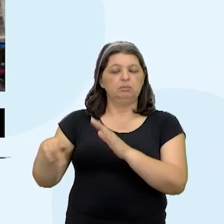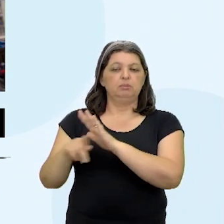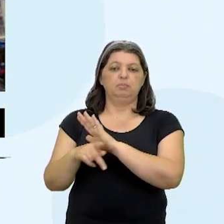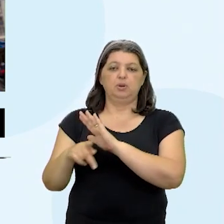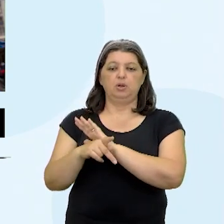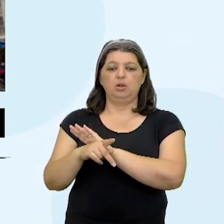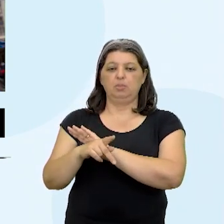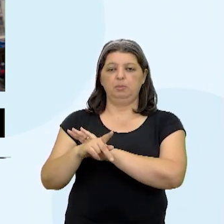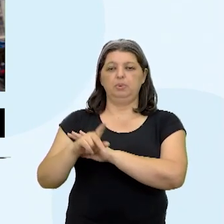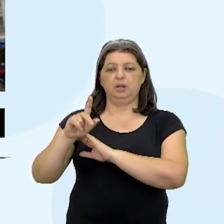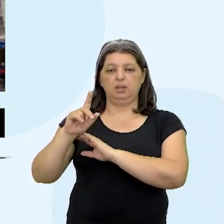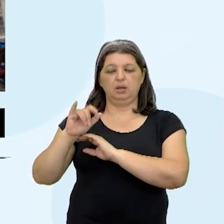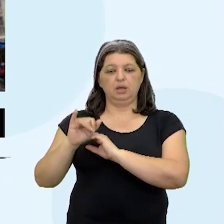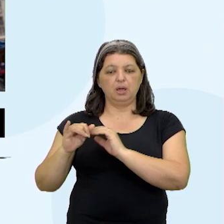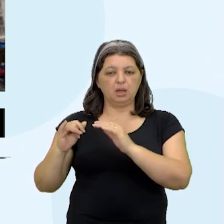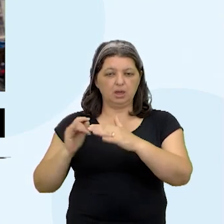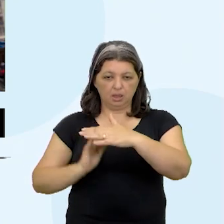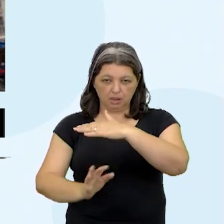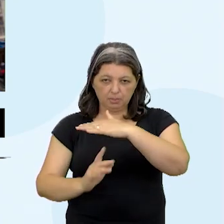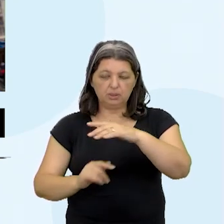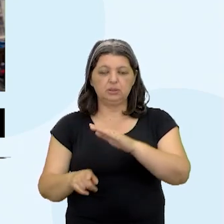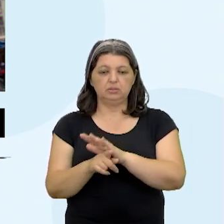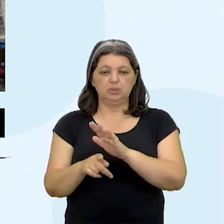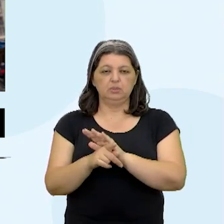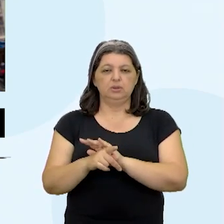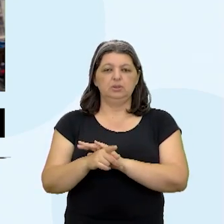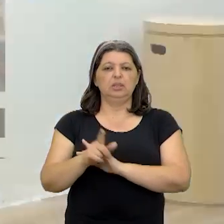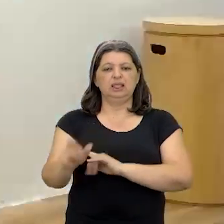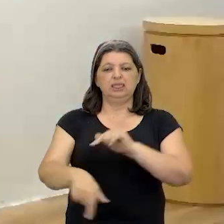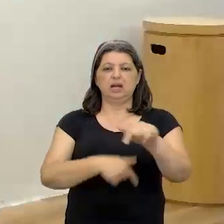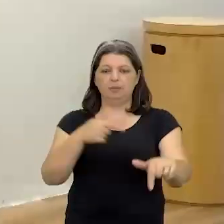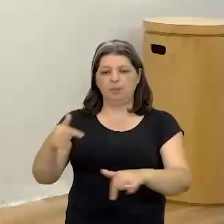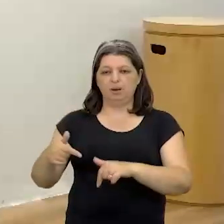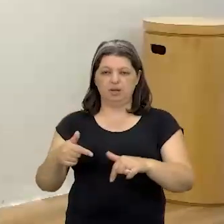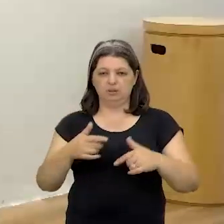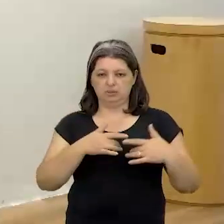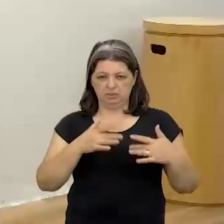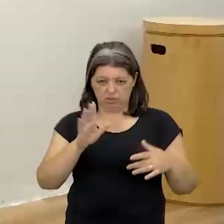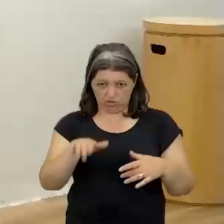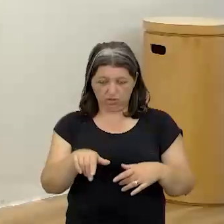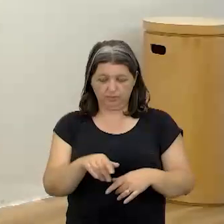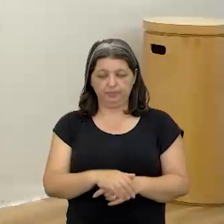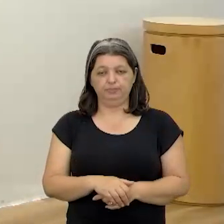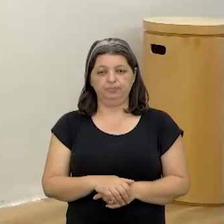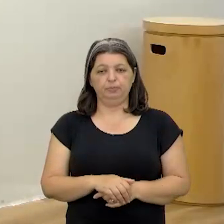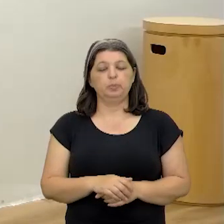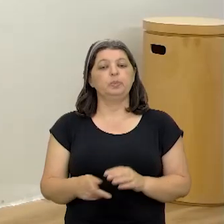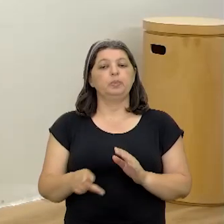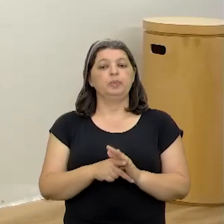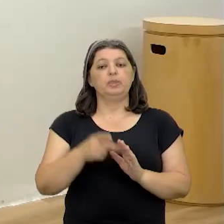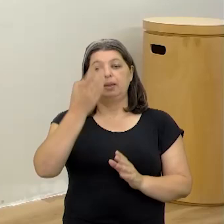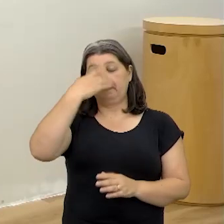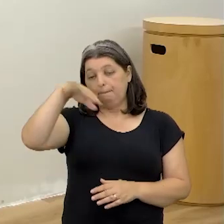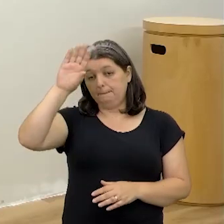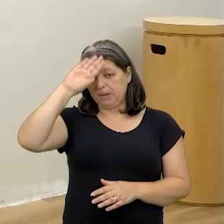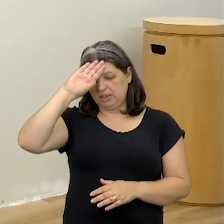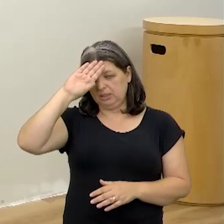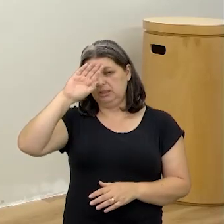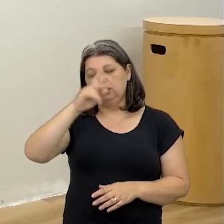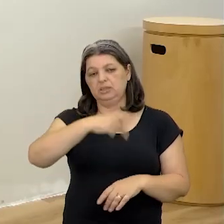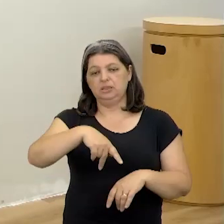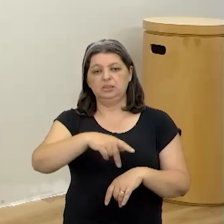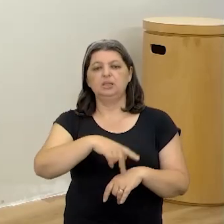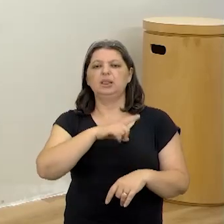emigrados, vendendo serviços humanitários. Já ouviu falar dos médicos cubanos? Sim. Então, Cuba tem essa linha de